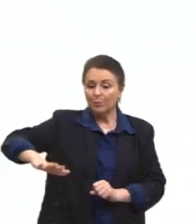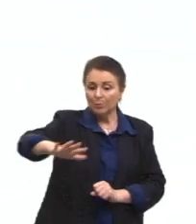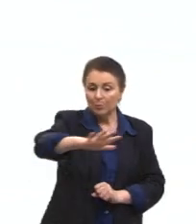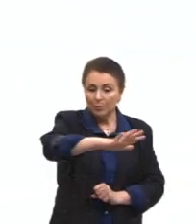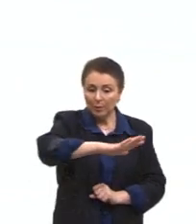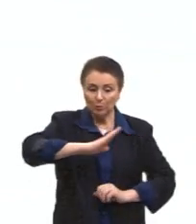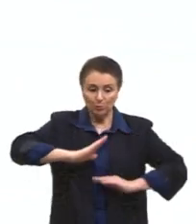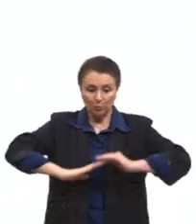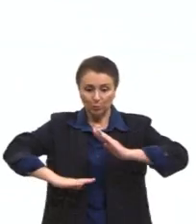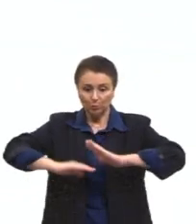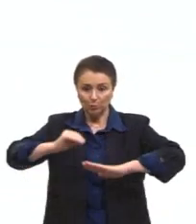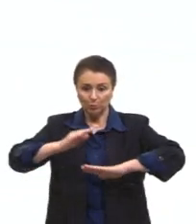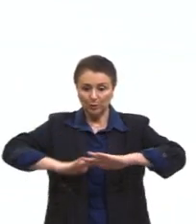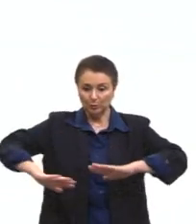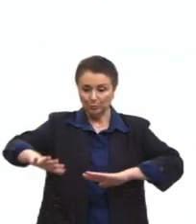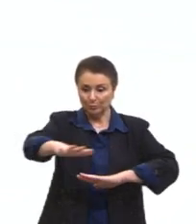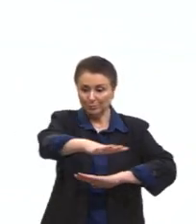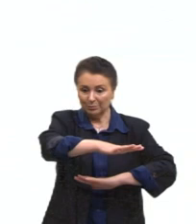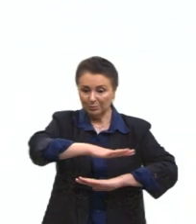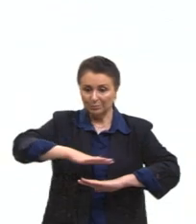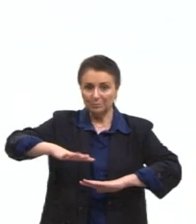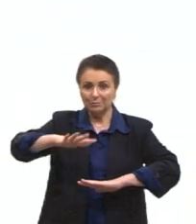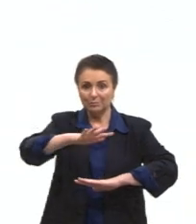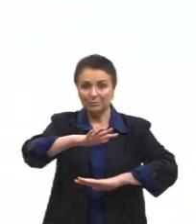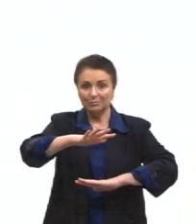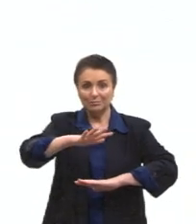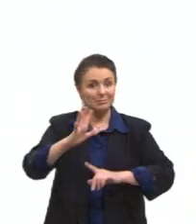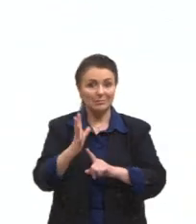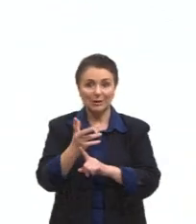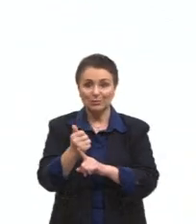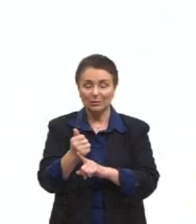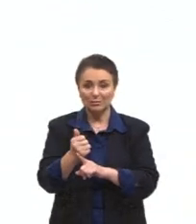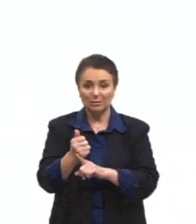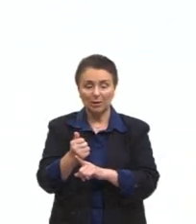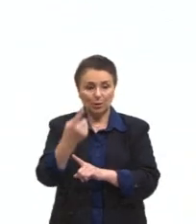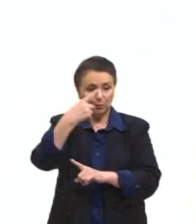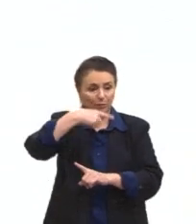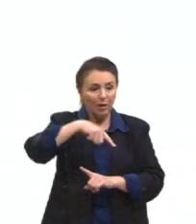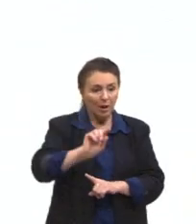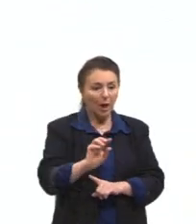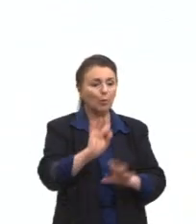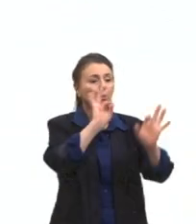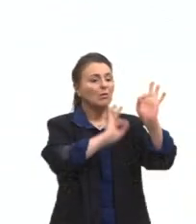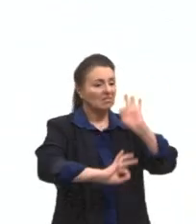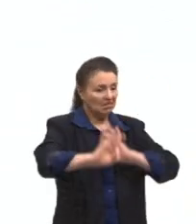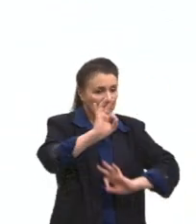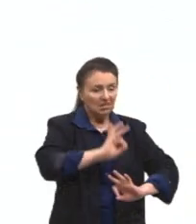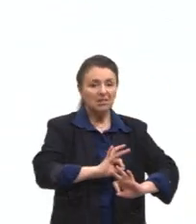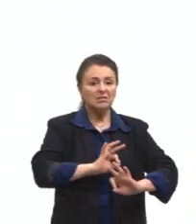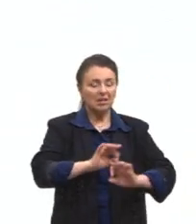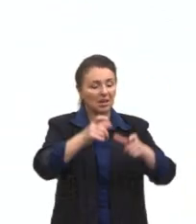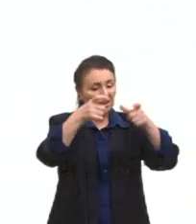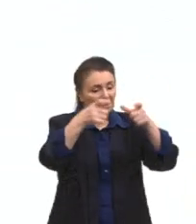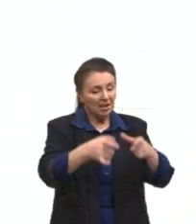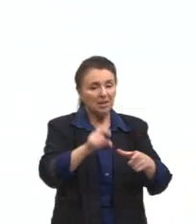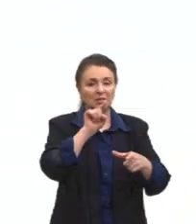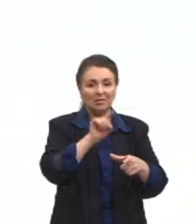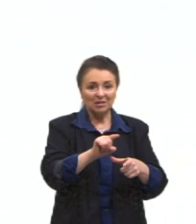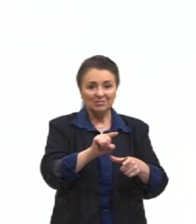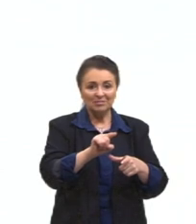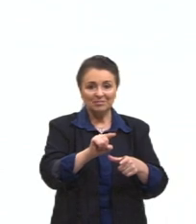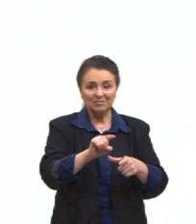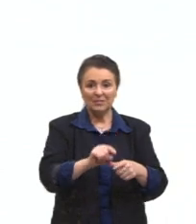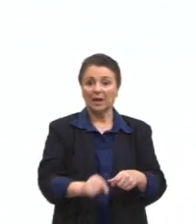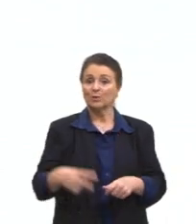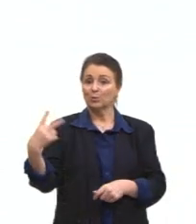em espaços, tá? Então, instalação artística é isso, é aquilo que tu vai lá e instala, né, em um determinado local. Aqui, duas